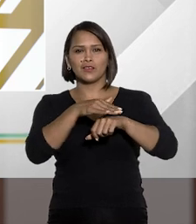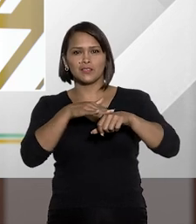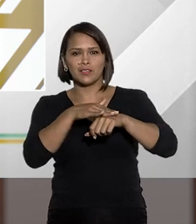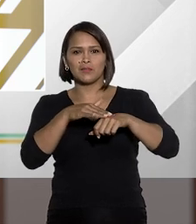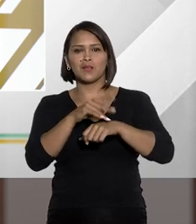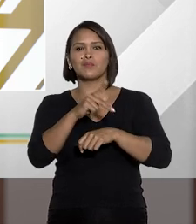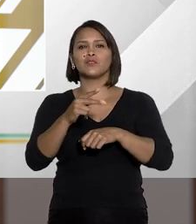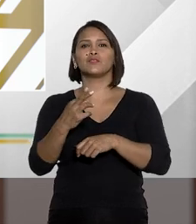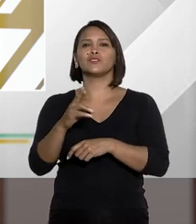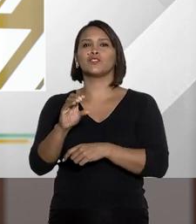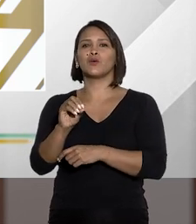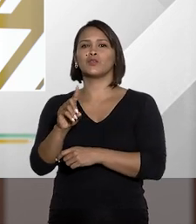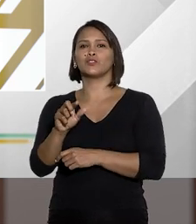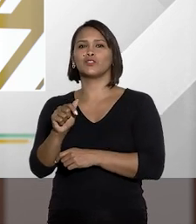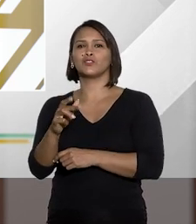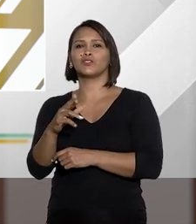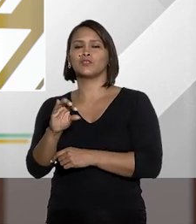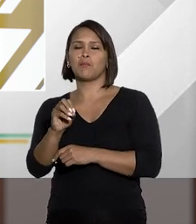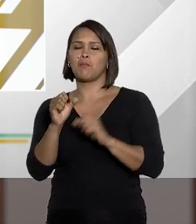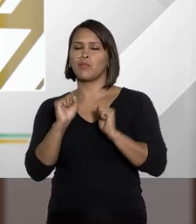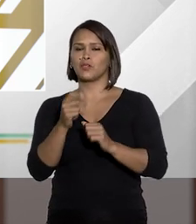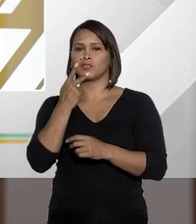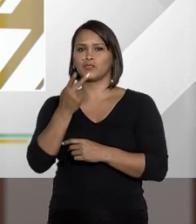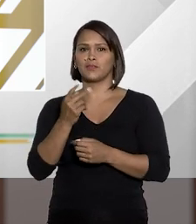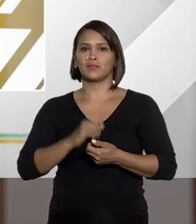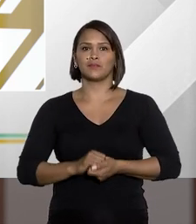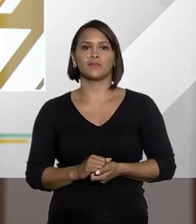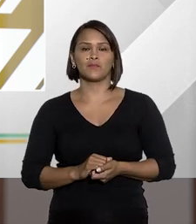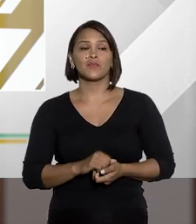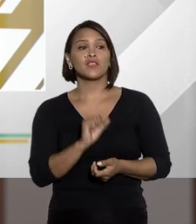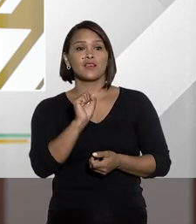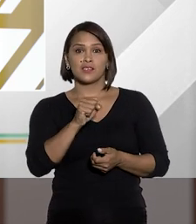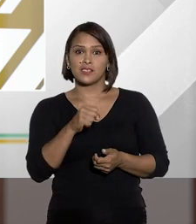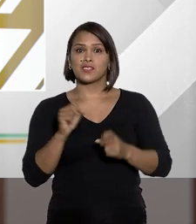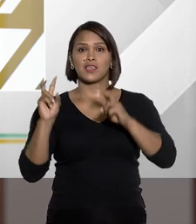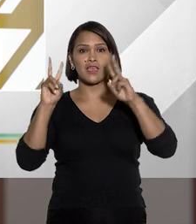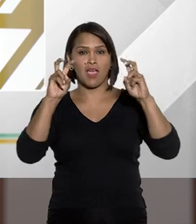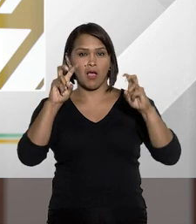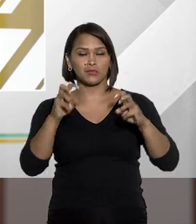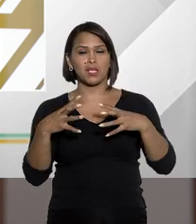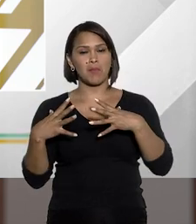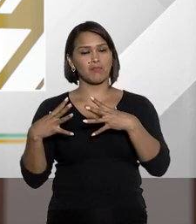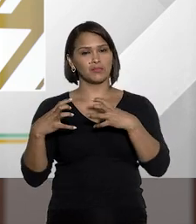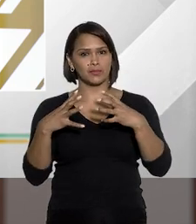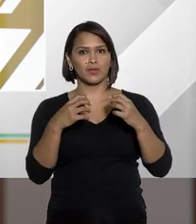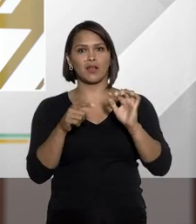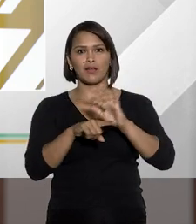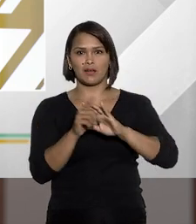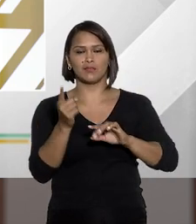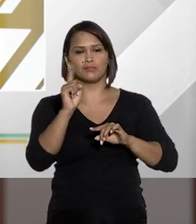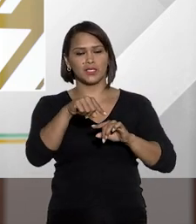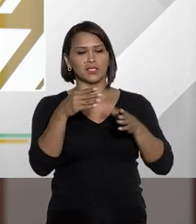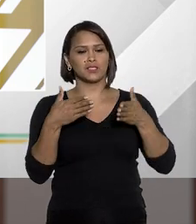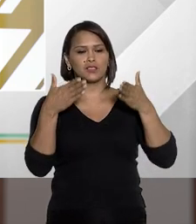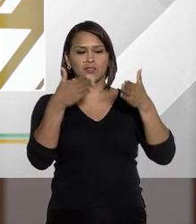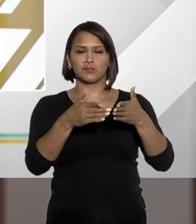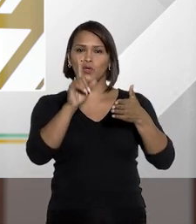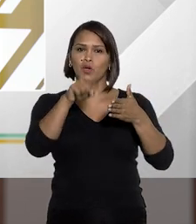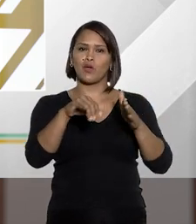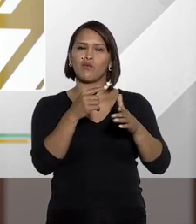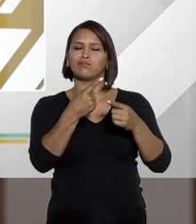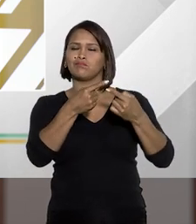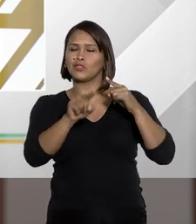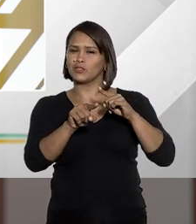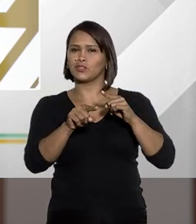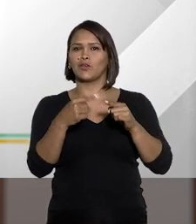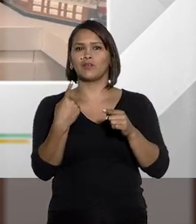a debate pelo professor Rogério, pode falar. É, é um tema polêmico aí, mas nesse ponto aí eu vou usar